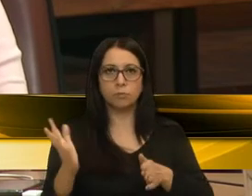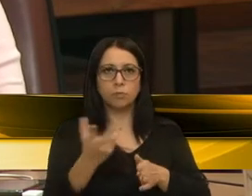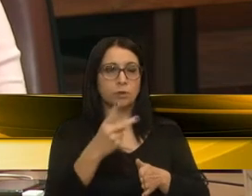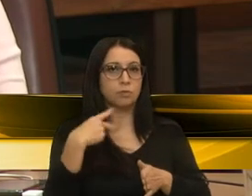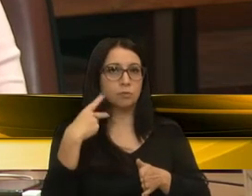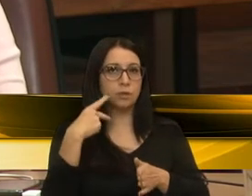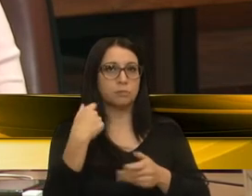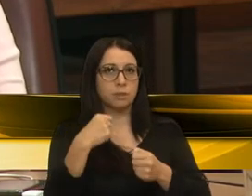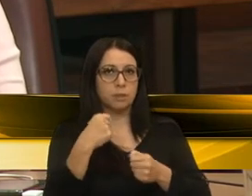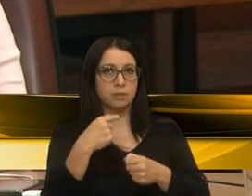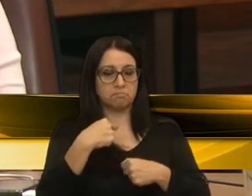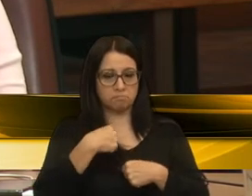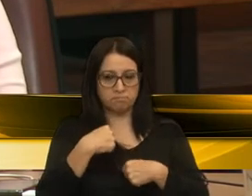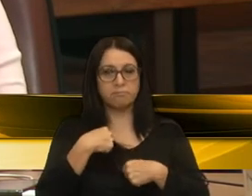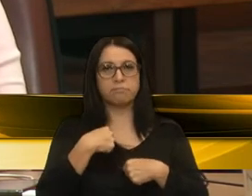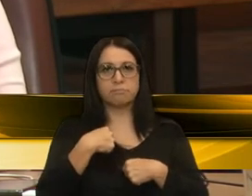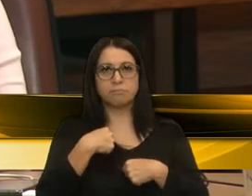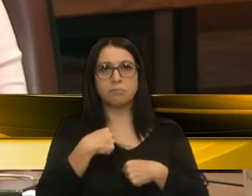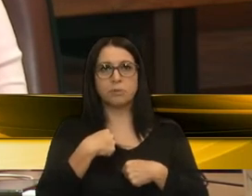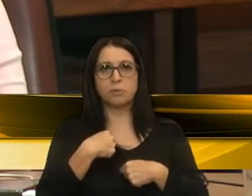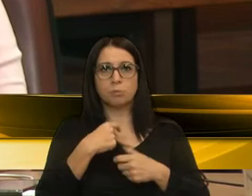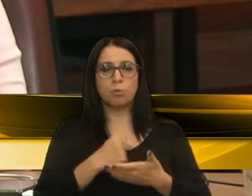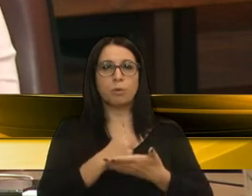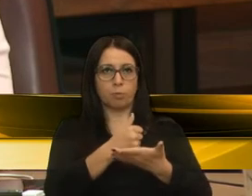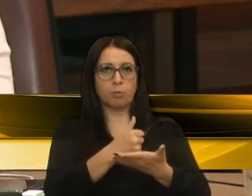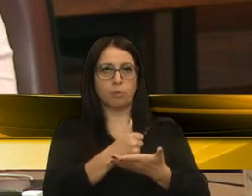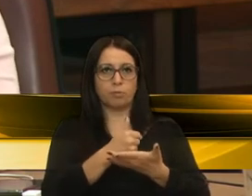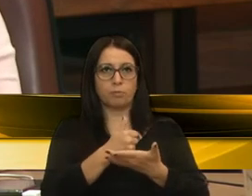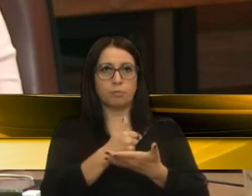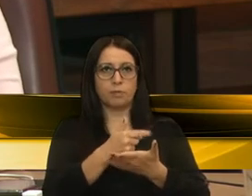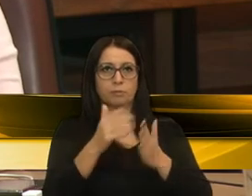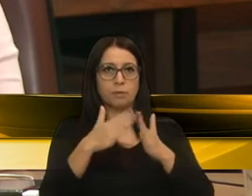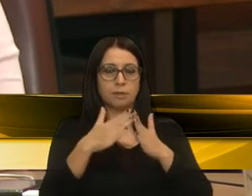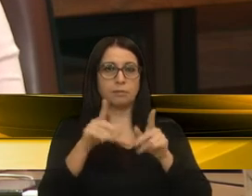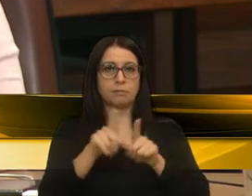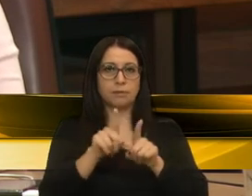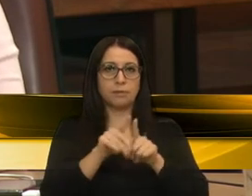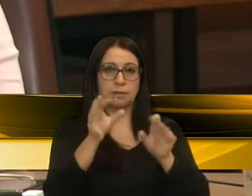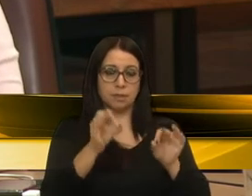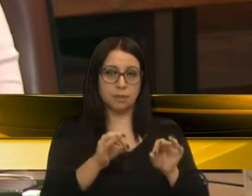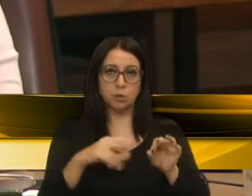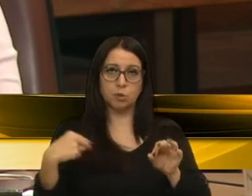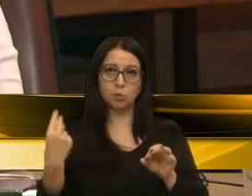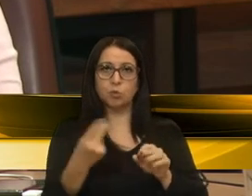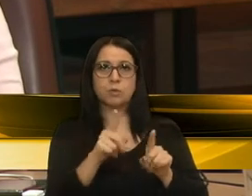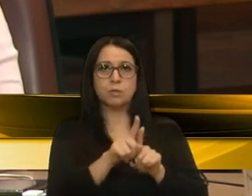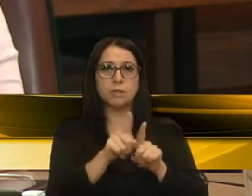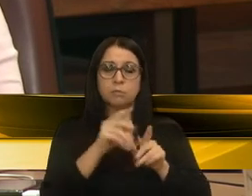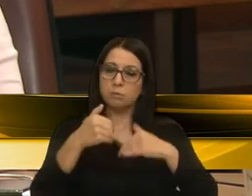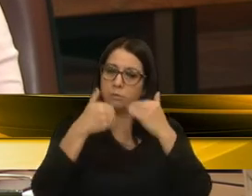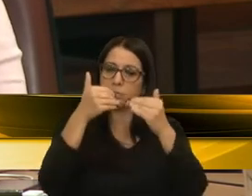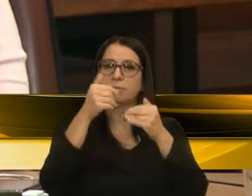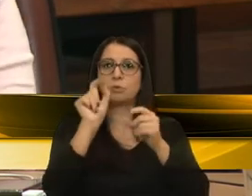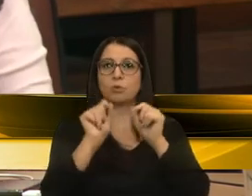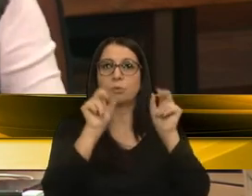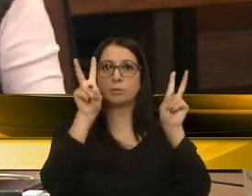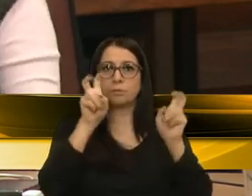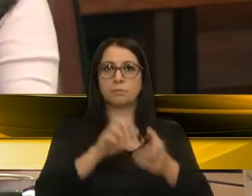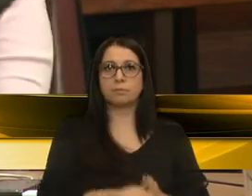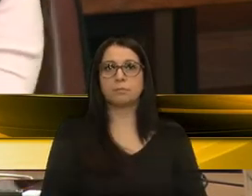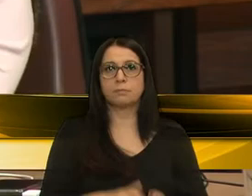vereador precisar dessa vereadora conta com o nosso apoio e da casa também. Tenho certeza que nós queremos progredir neste tema.